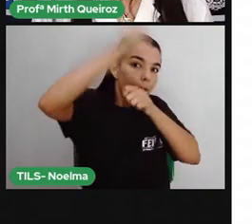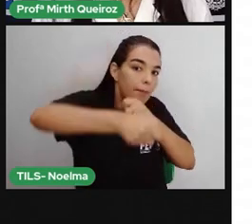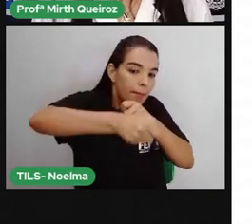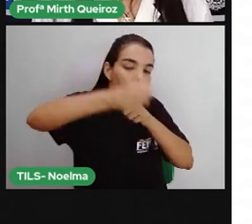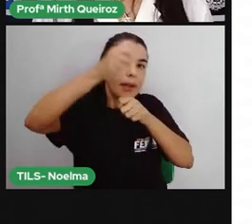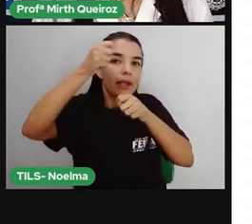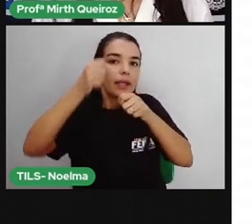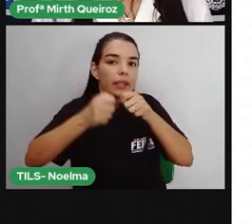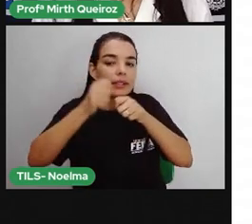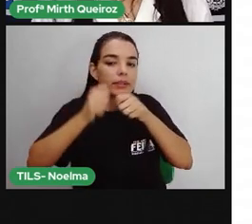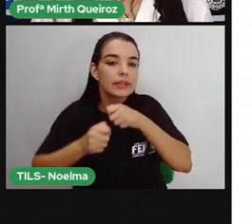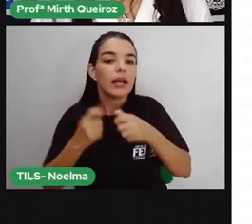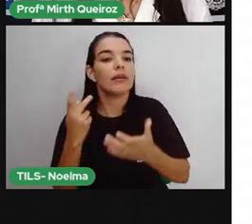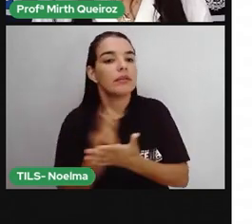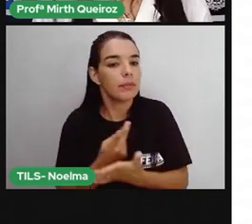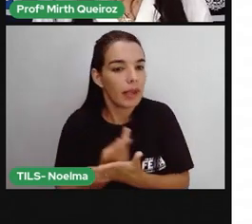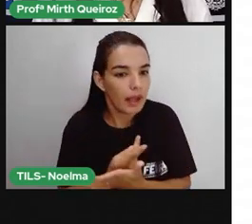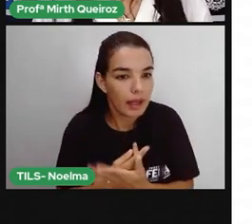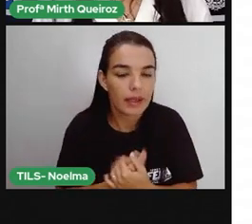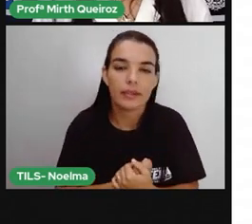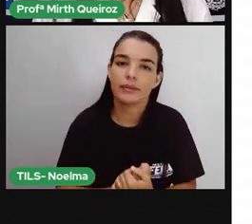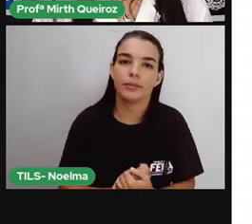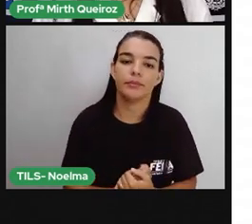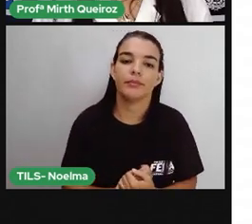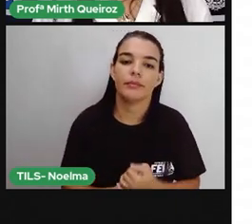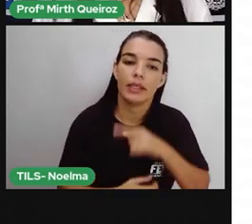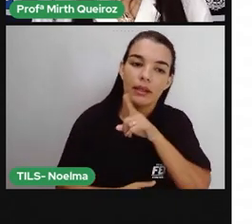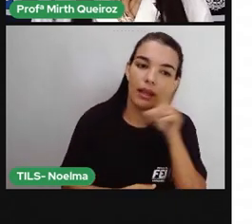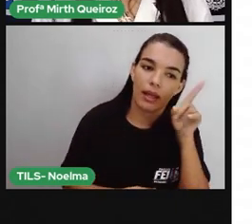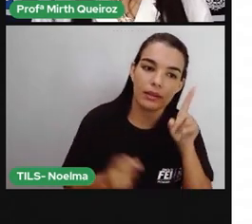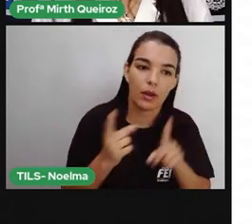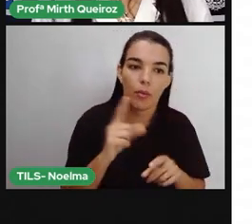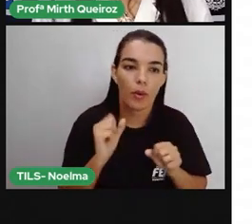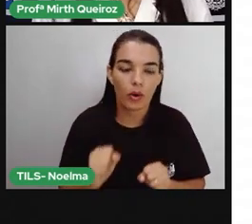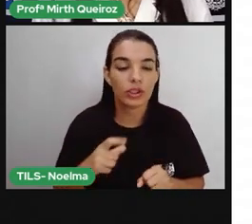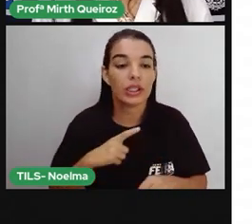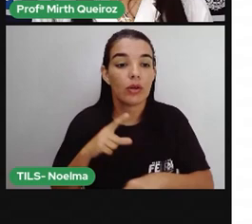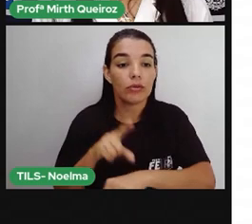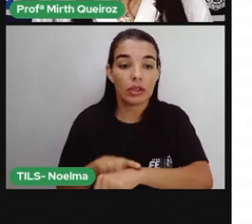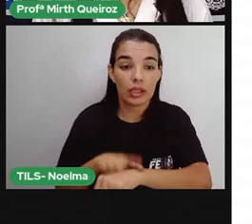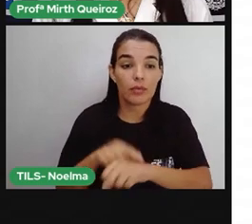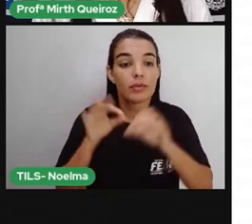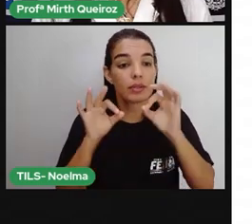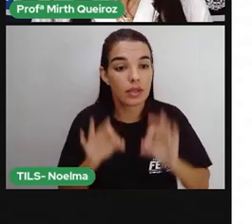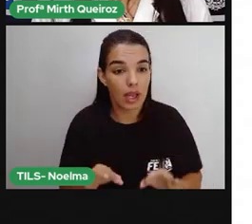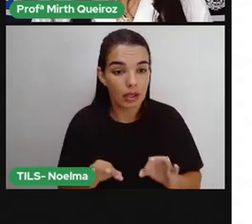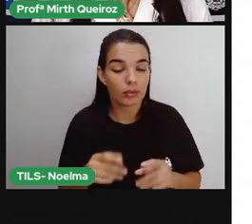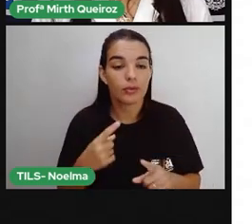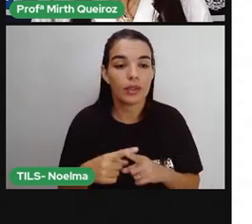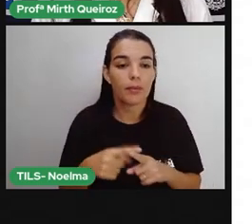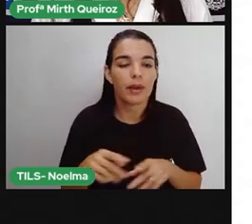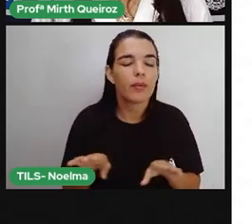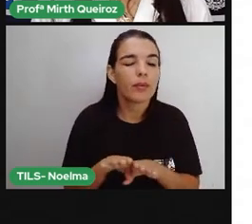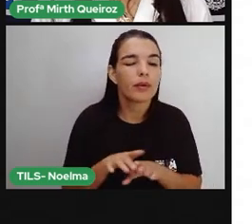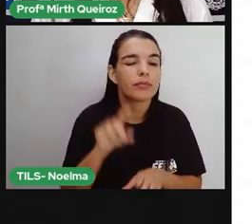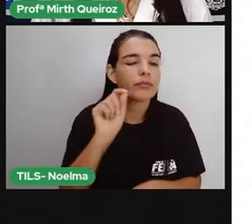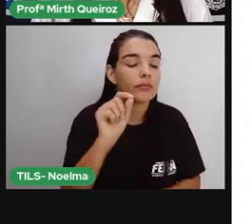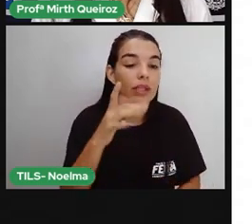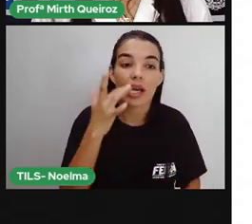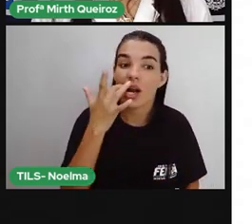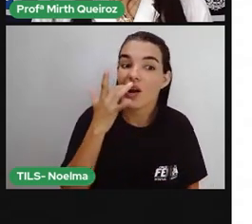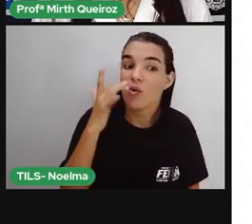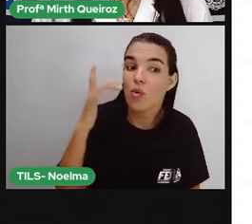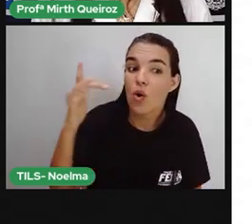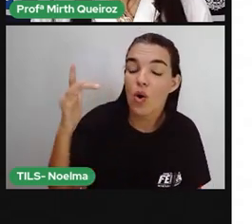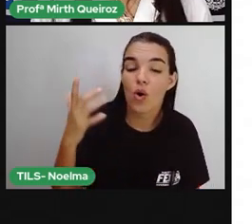dos impactos ambientais que acontecem aí no Pantanal. E a exploração da mineração do ouro e diamante, é feita de maneira